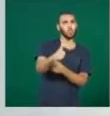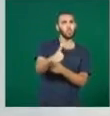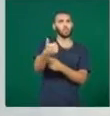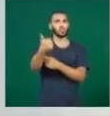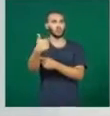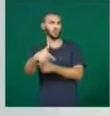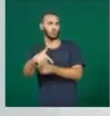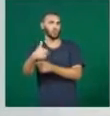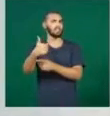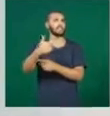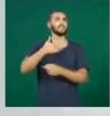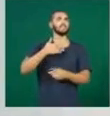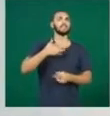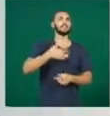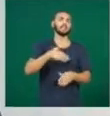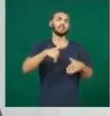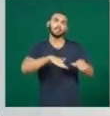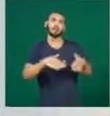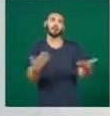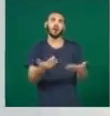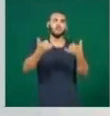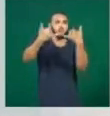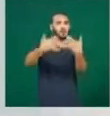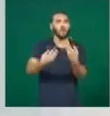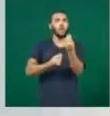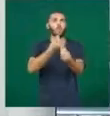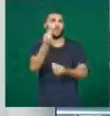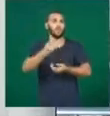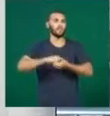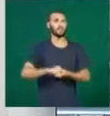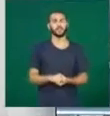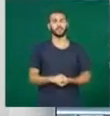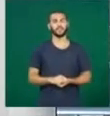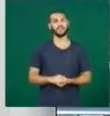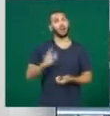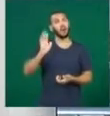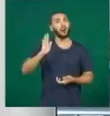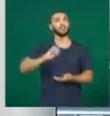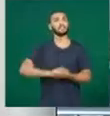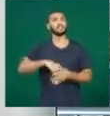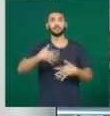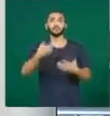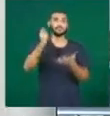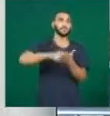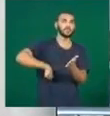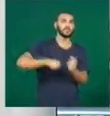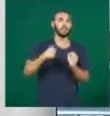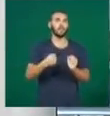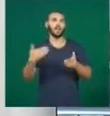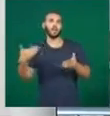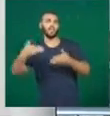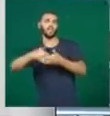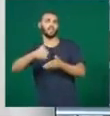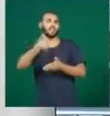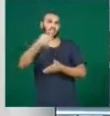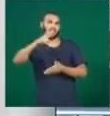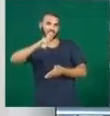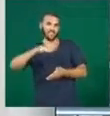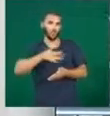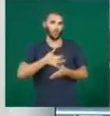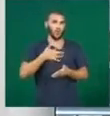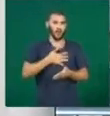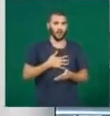11, 12 e 13 de setembro. Os detalhes com Gislene Rodrigues. Olá Flávio, as inscrições podem ser feitas até o dia